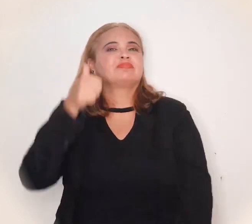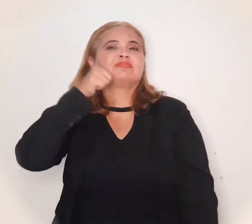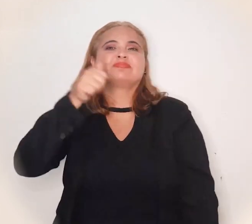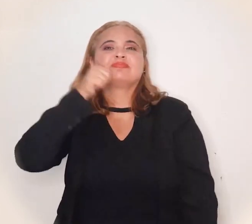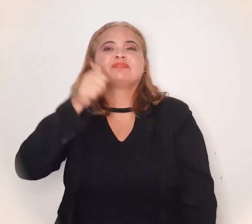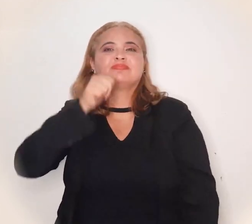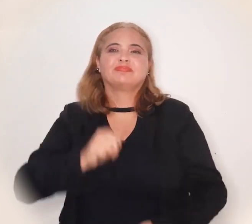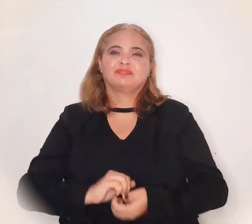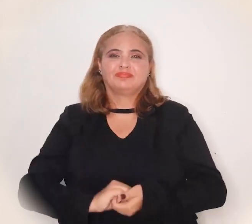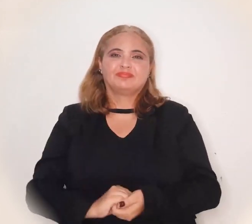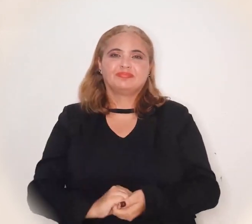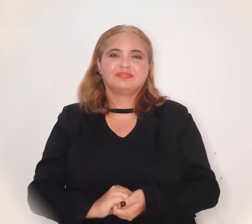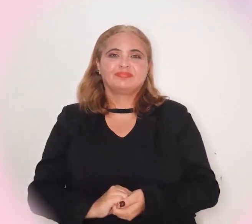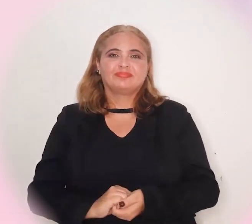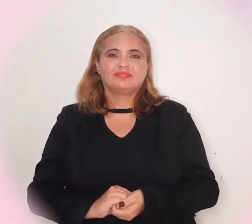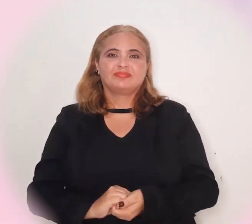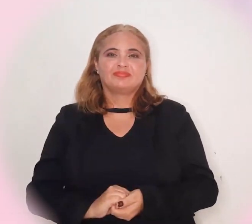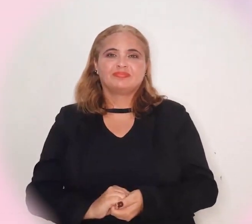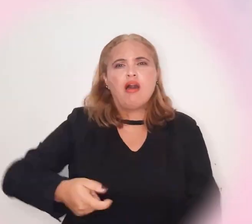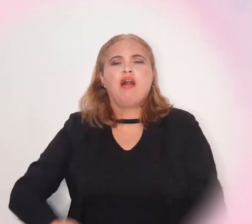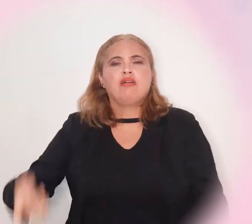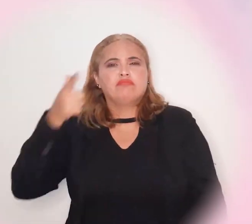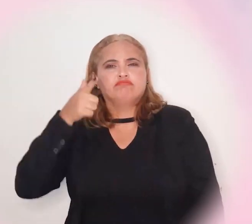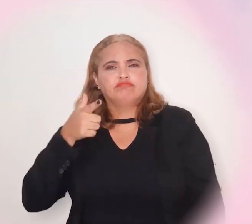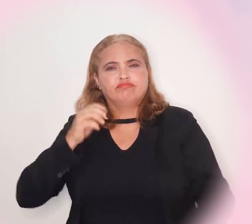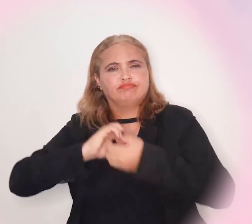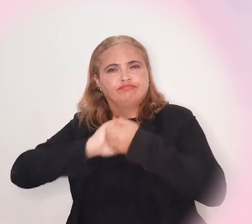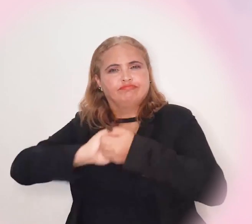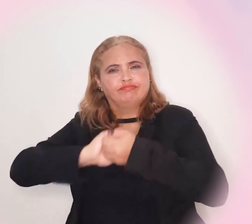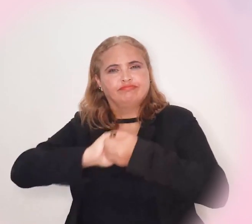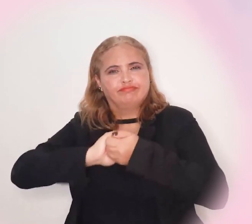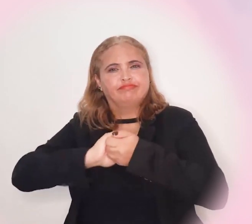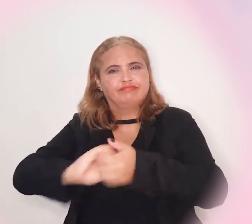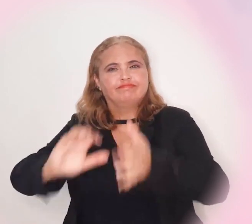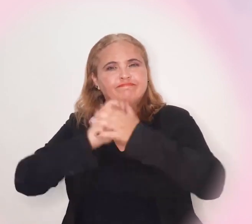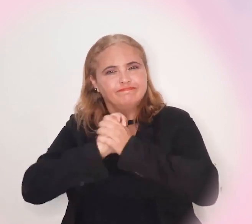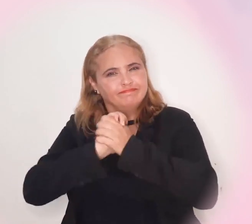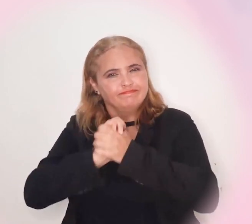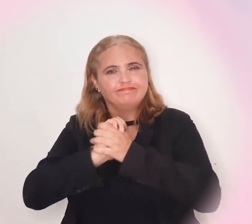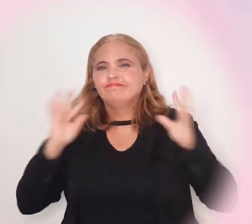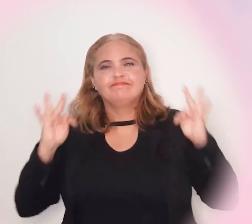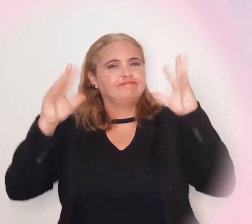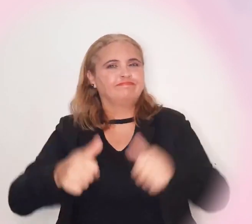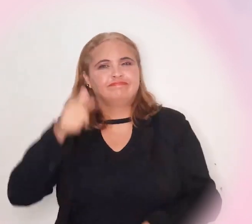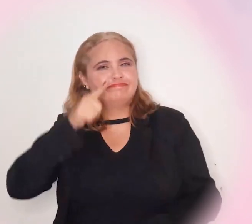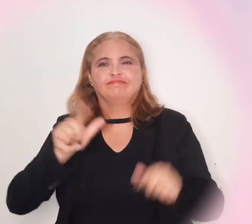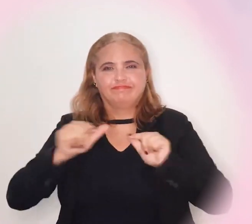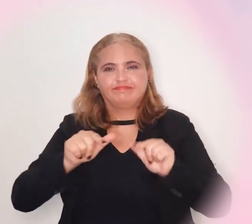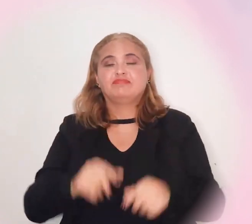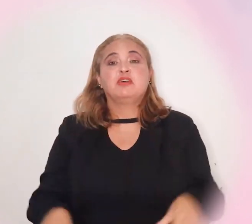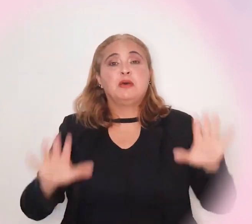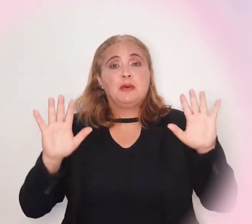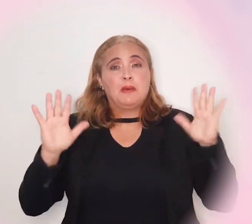Parabéns a todas. Parabéns para todas as mulheres trabalhadoras. Parabéns a todas